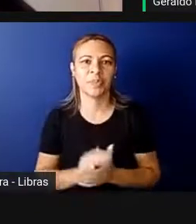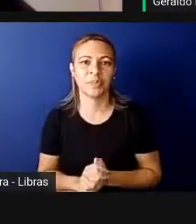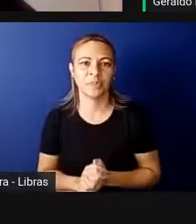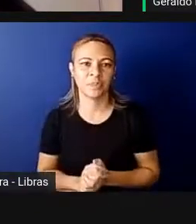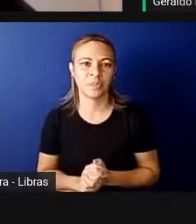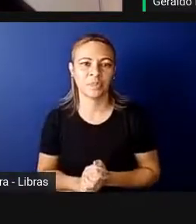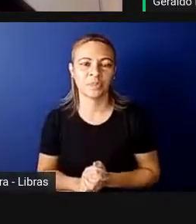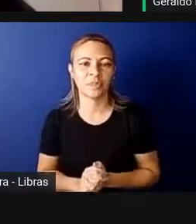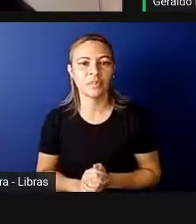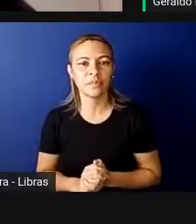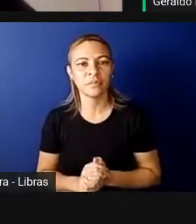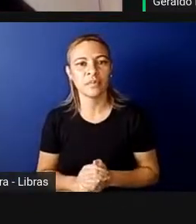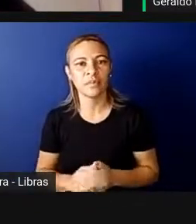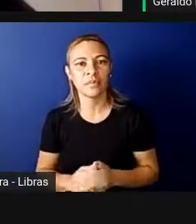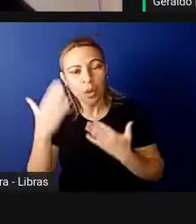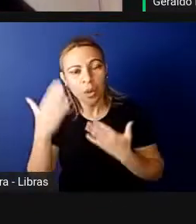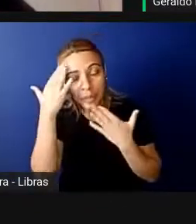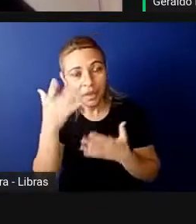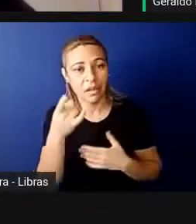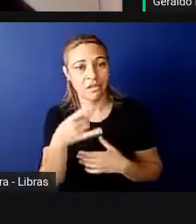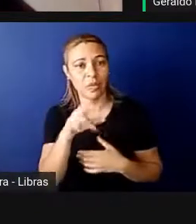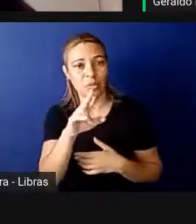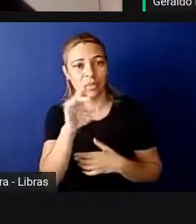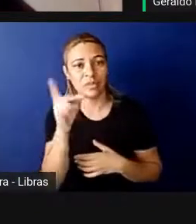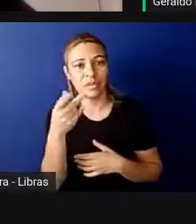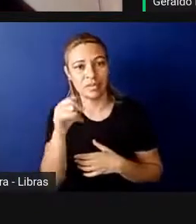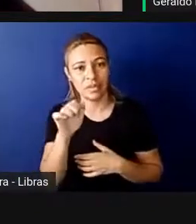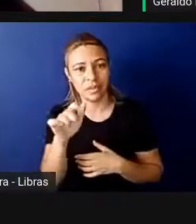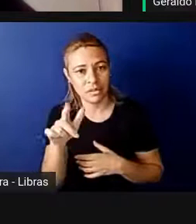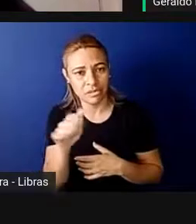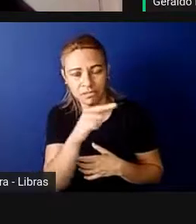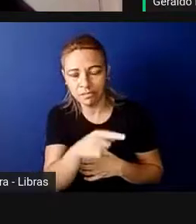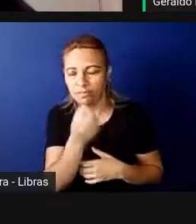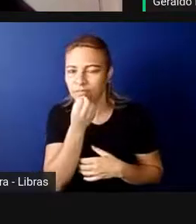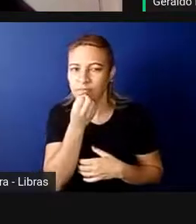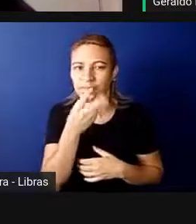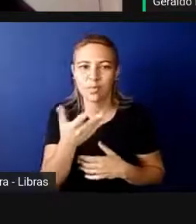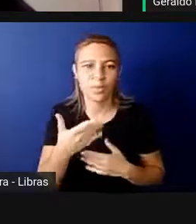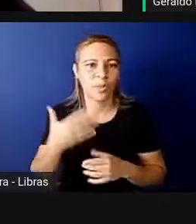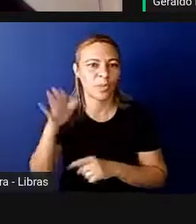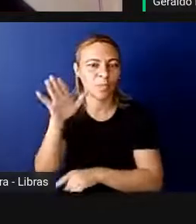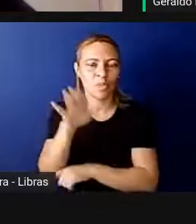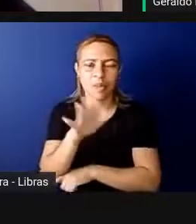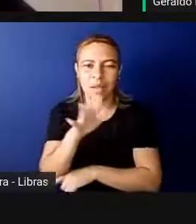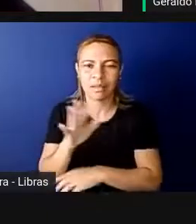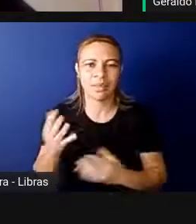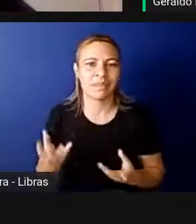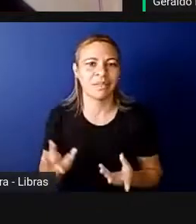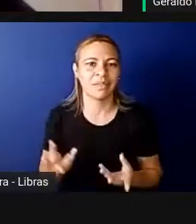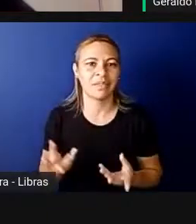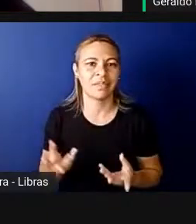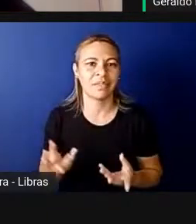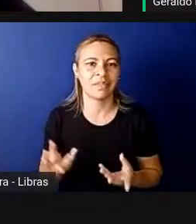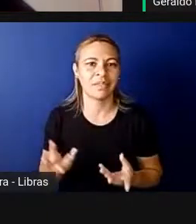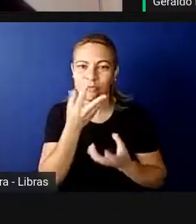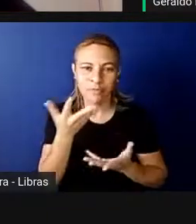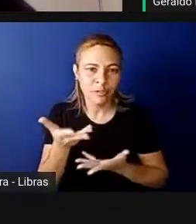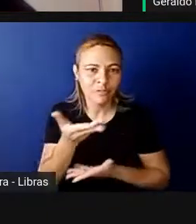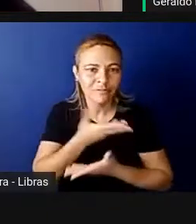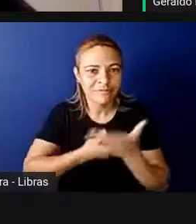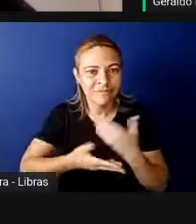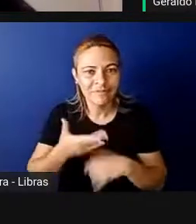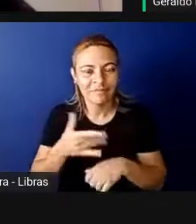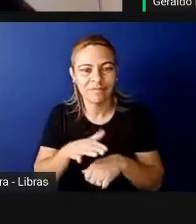Obrigado, doutora Neliela, o prazer foi todo nosso, de fato foi uma tarde agradabilíssima, eu já passo imediatamente para a